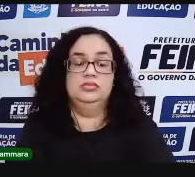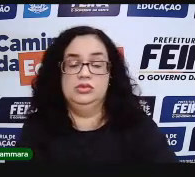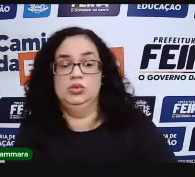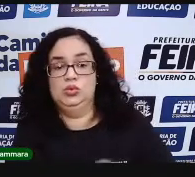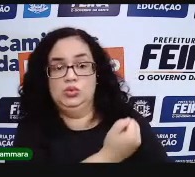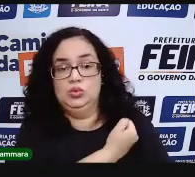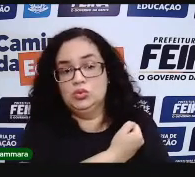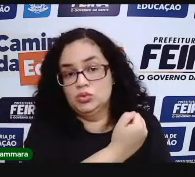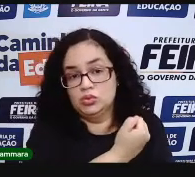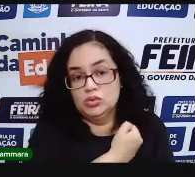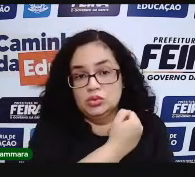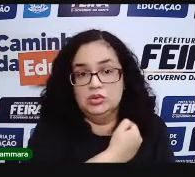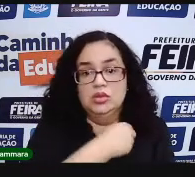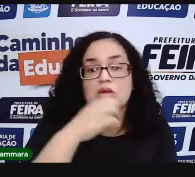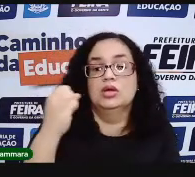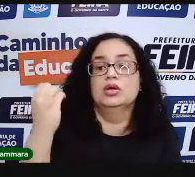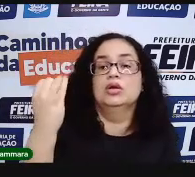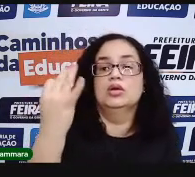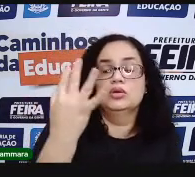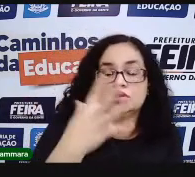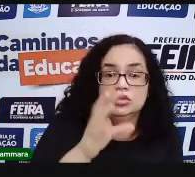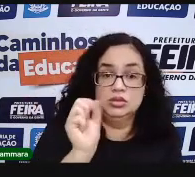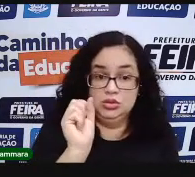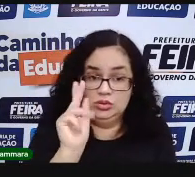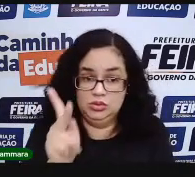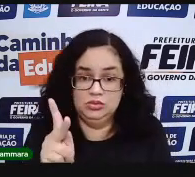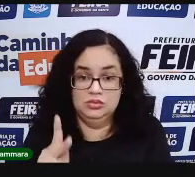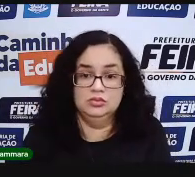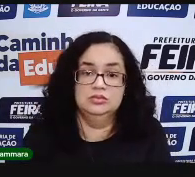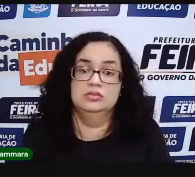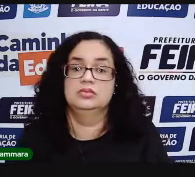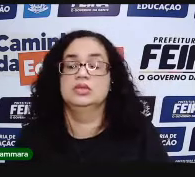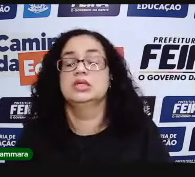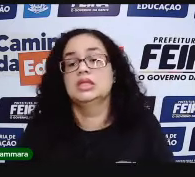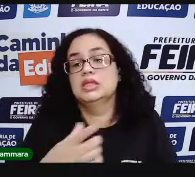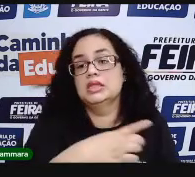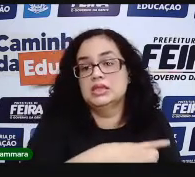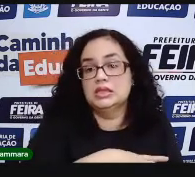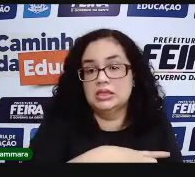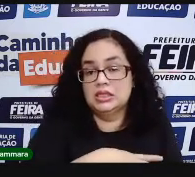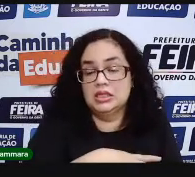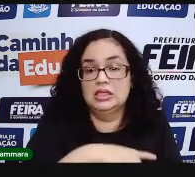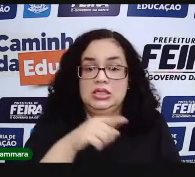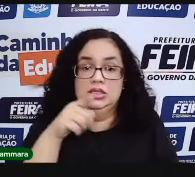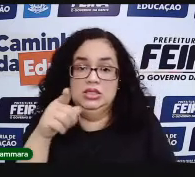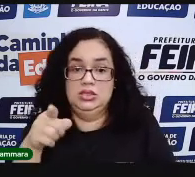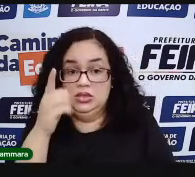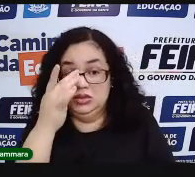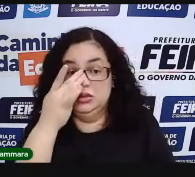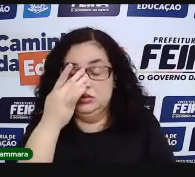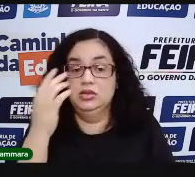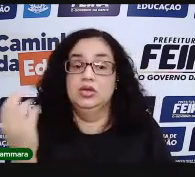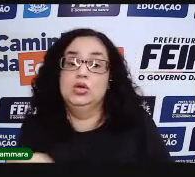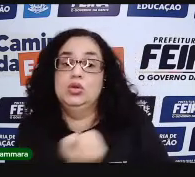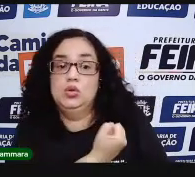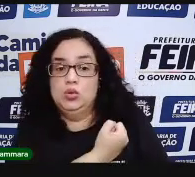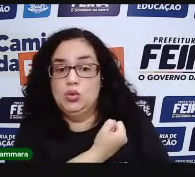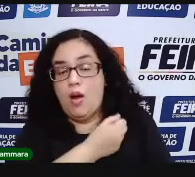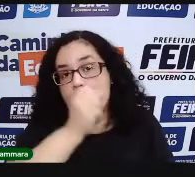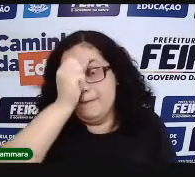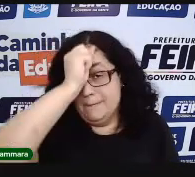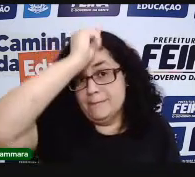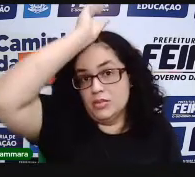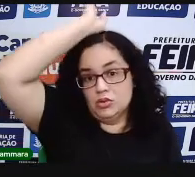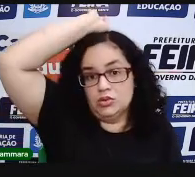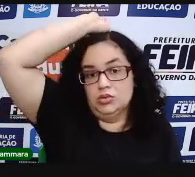representar os números, as quantidades, tá? Nós temos aqui, que eu vou mostrar para vocês também, o sistema